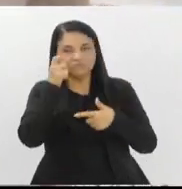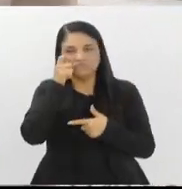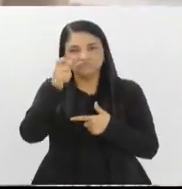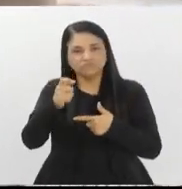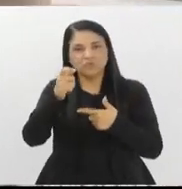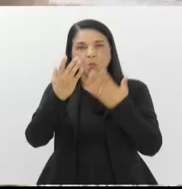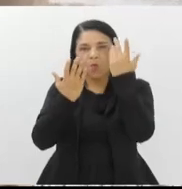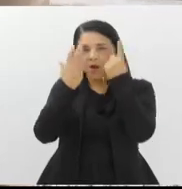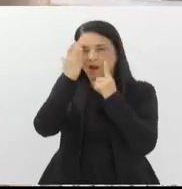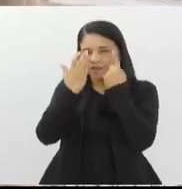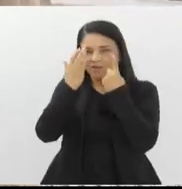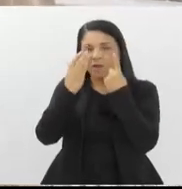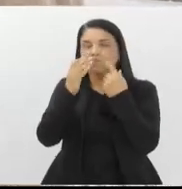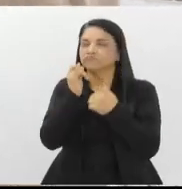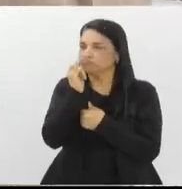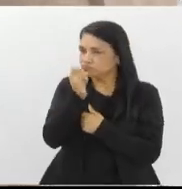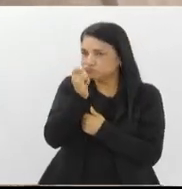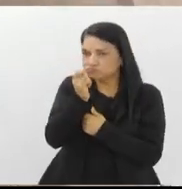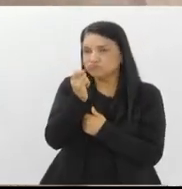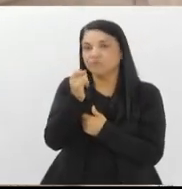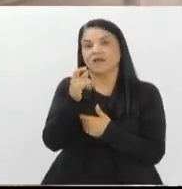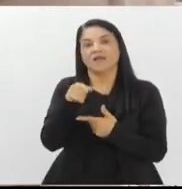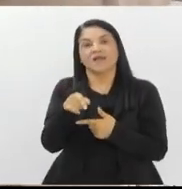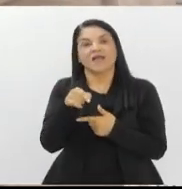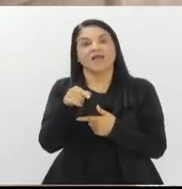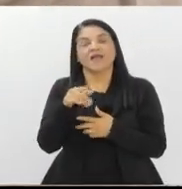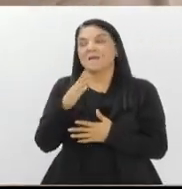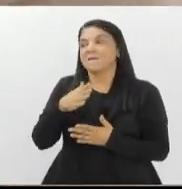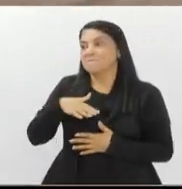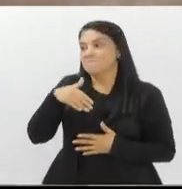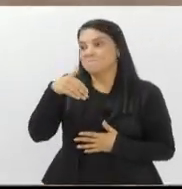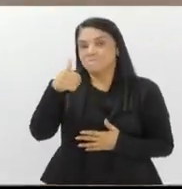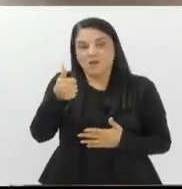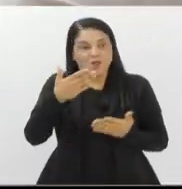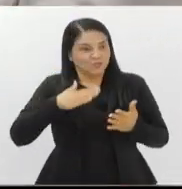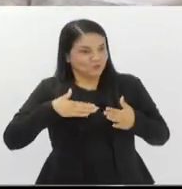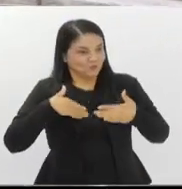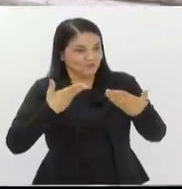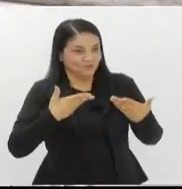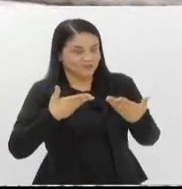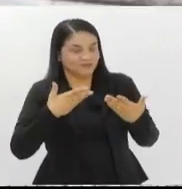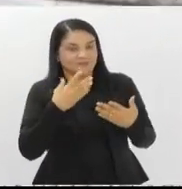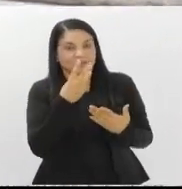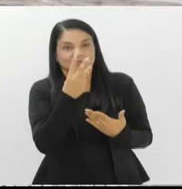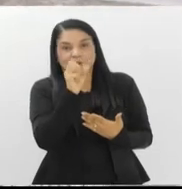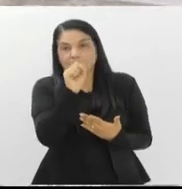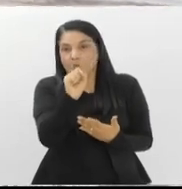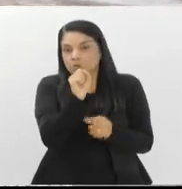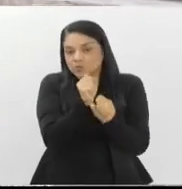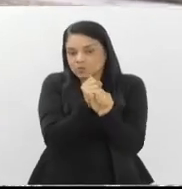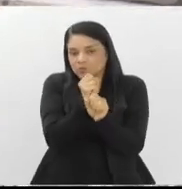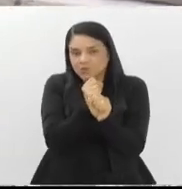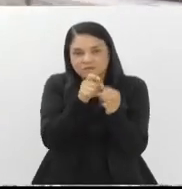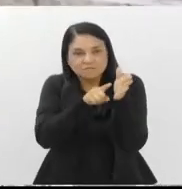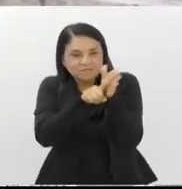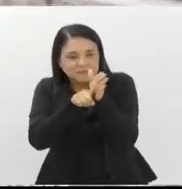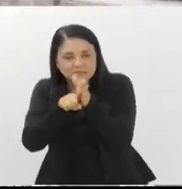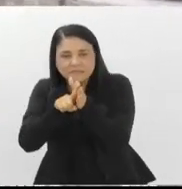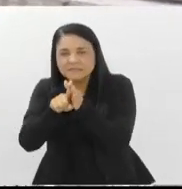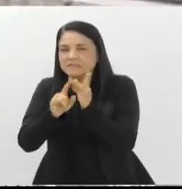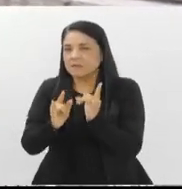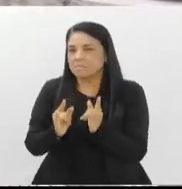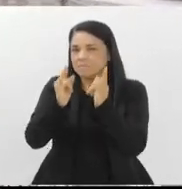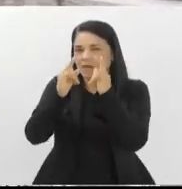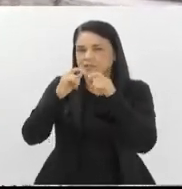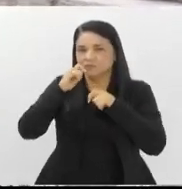Carnaval Carioca. Conta um pouco também sobre essa relação. Eu diria que essa foi uma das melhores surpresas que eu tive nesses quase oito anos de pesquisa sobre esse prédio.